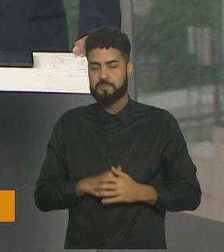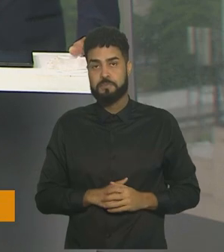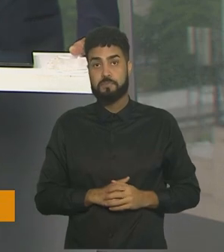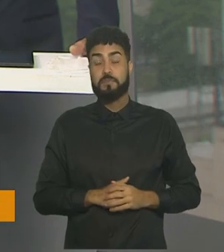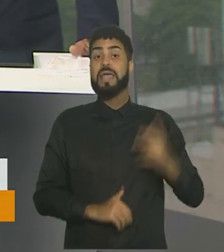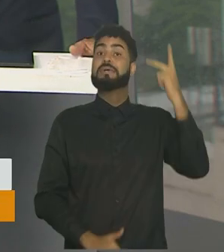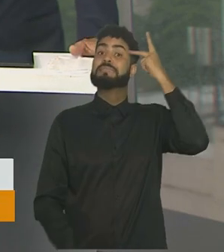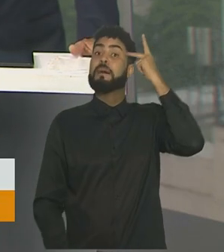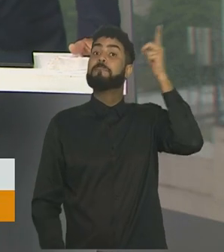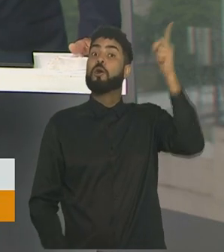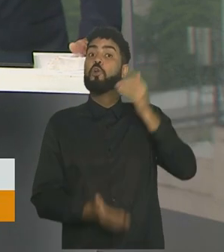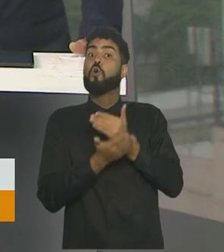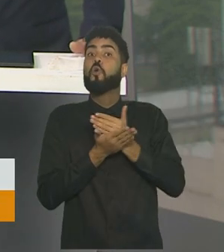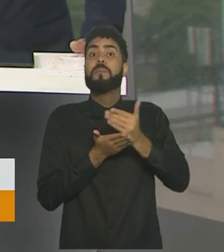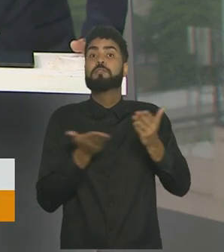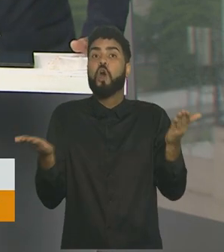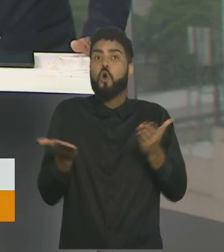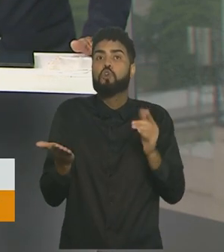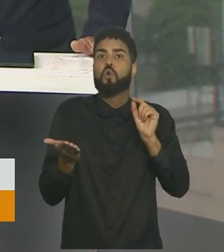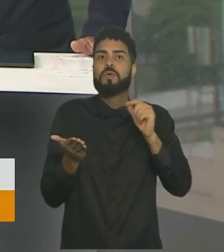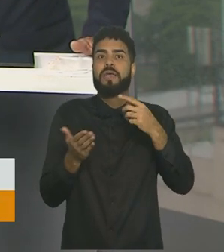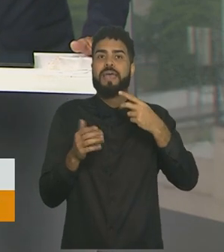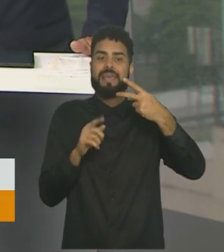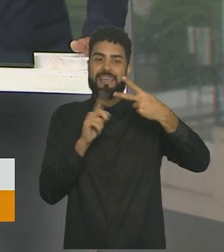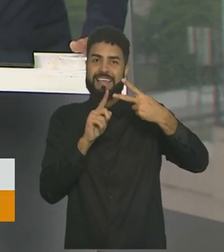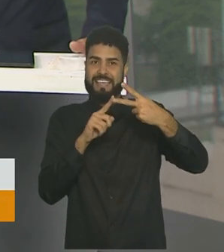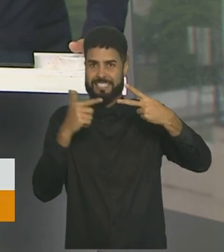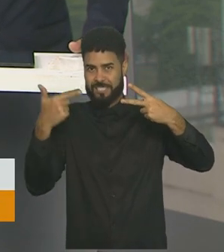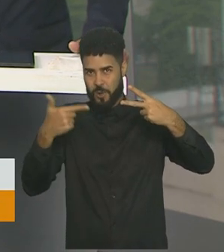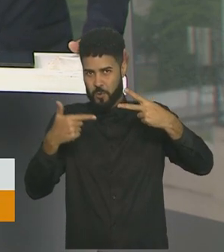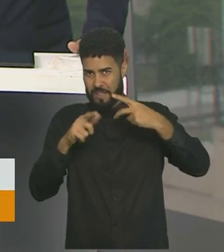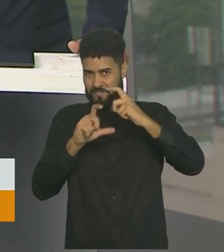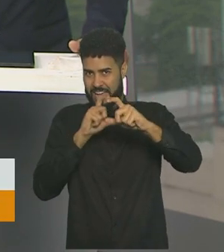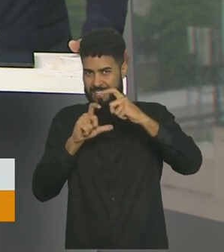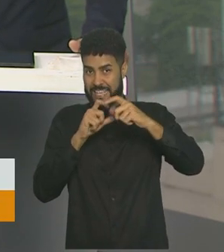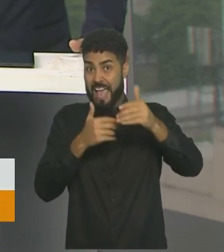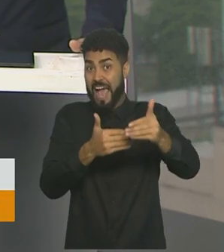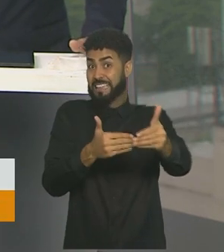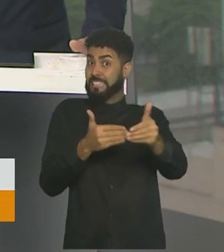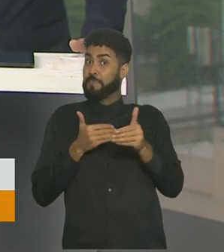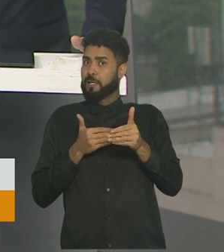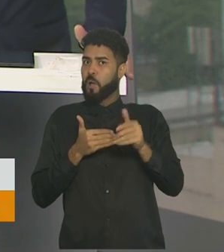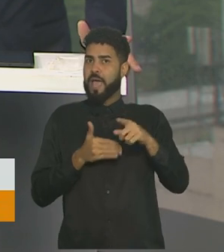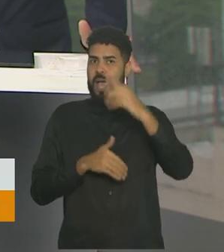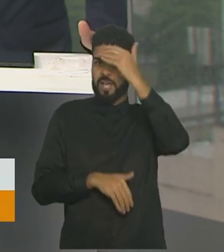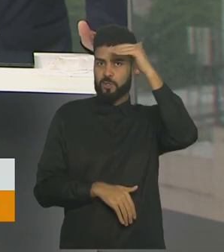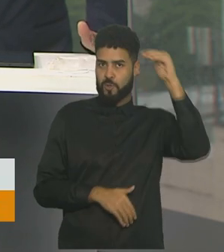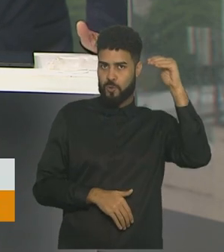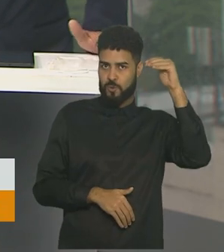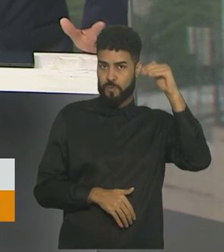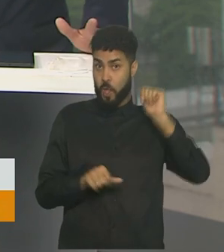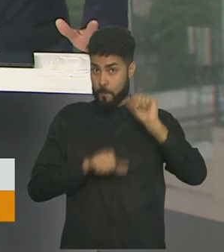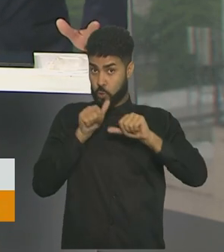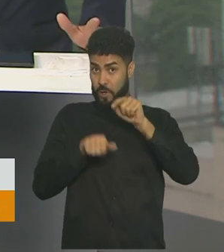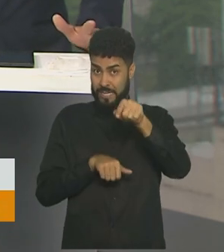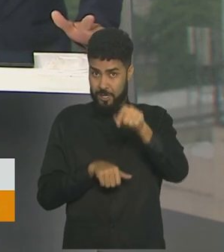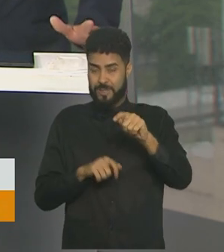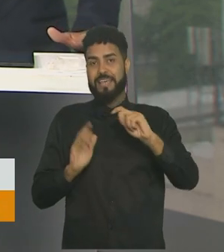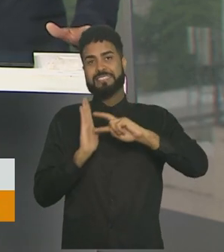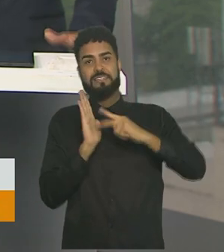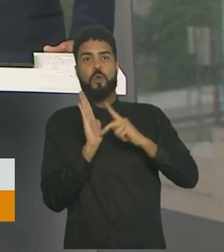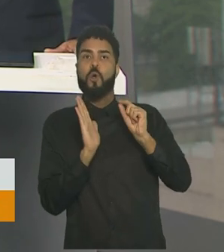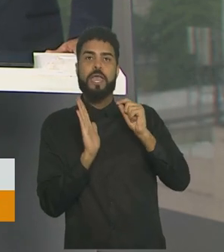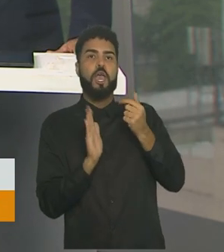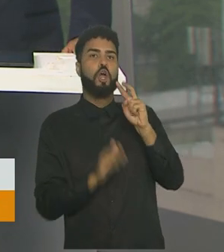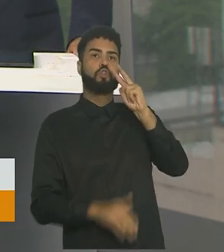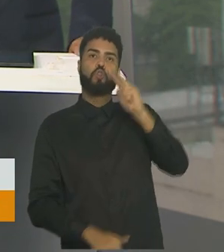começa a valer hoje a antecipação da segunda dose da vacina da Pfizer para adultos. Com a alteração, cerca de 2